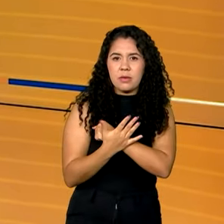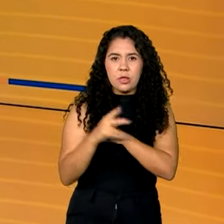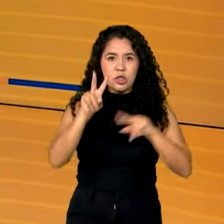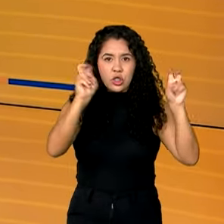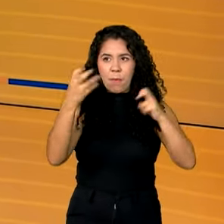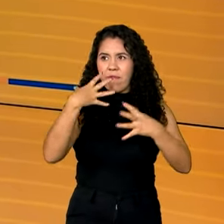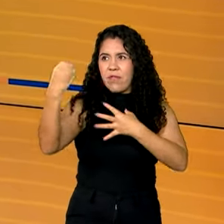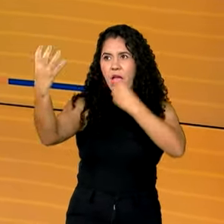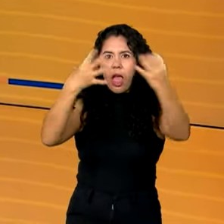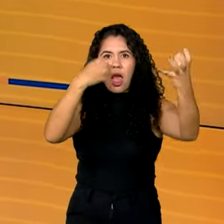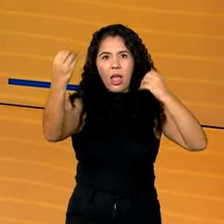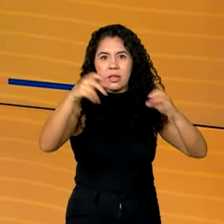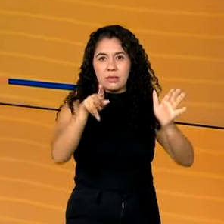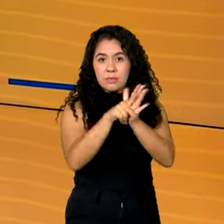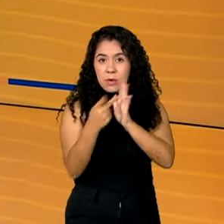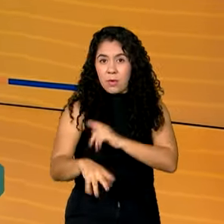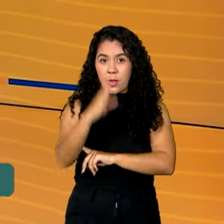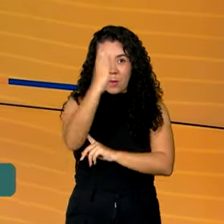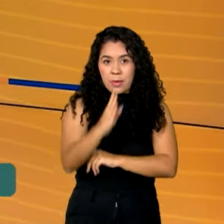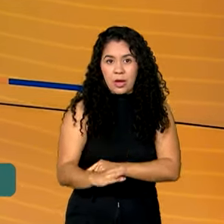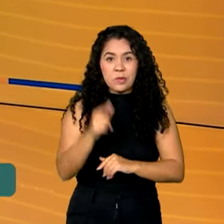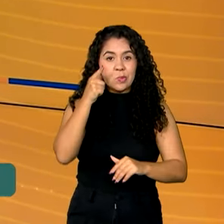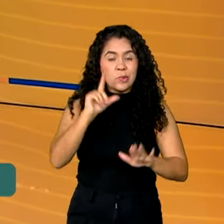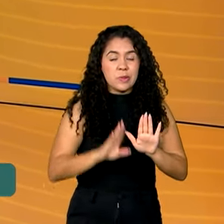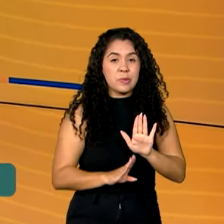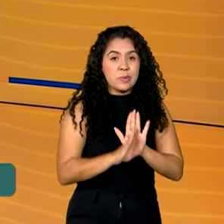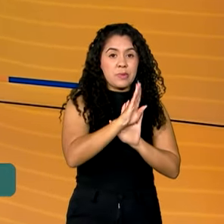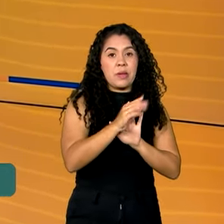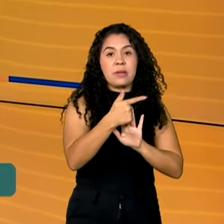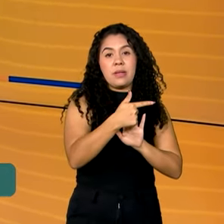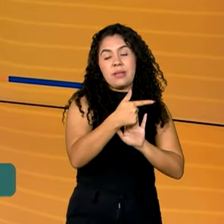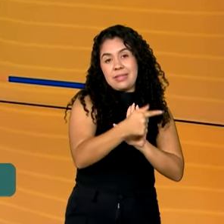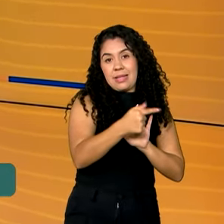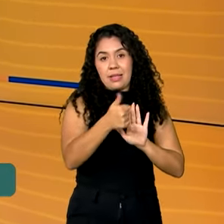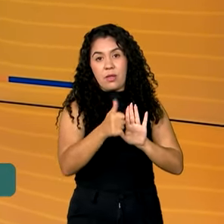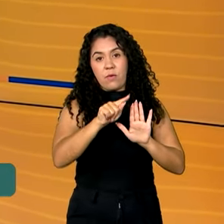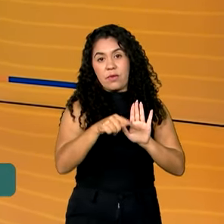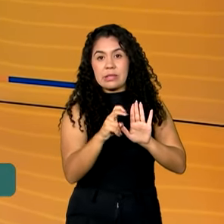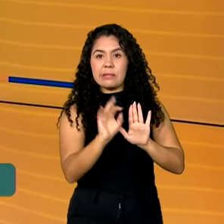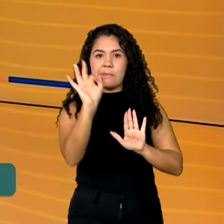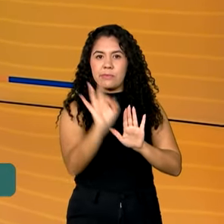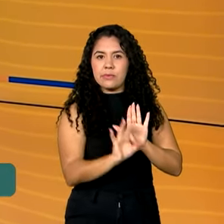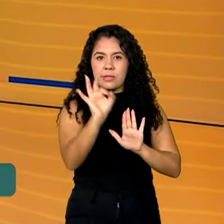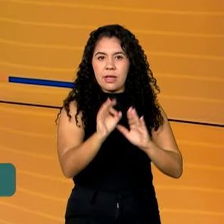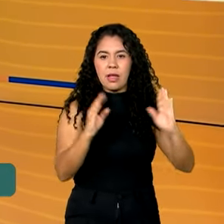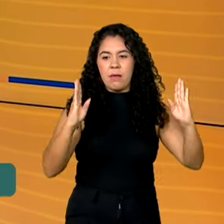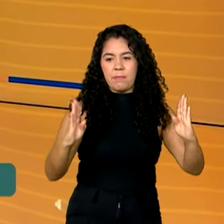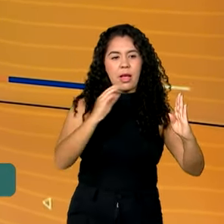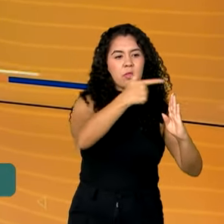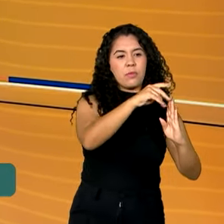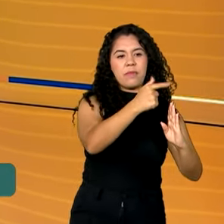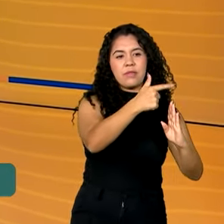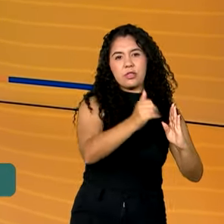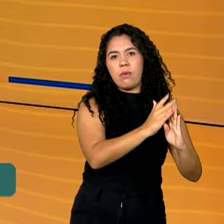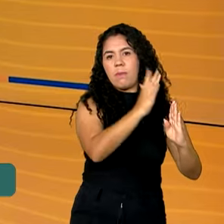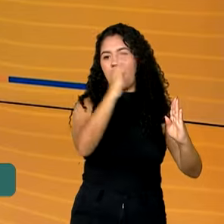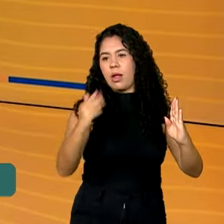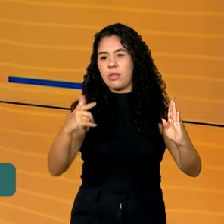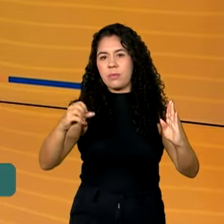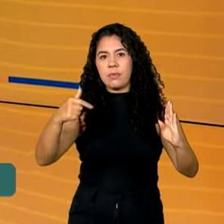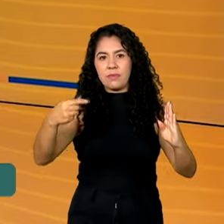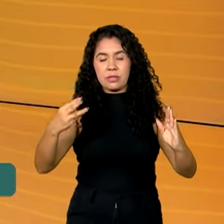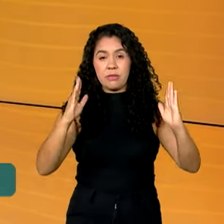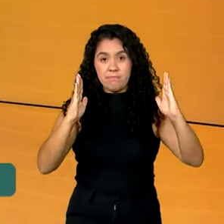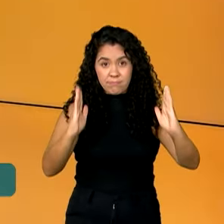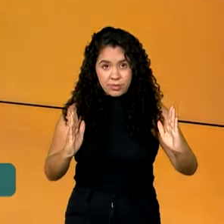feitas pelos brasileiros cresceu 71,5% entre 2021 e 2023. E do total